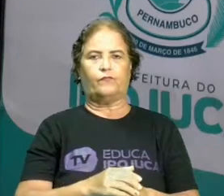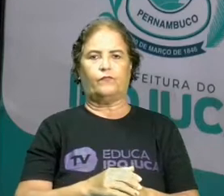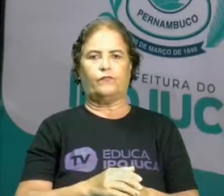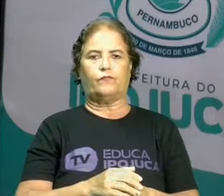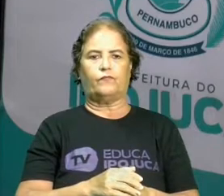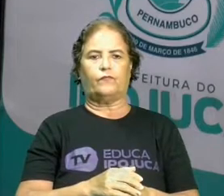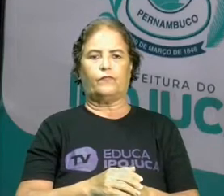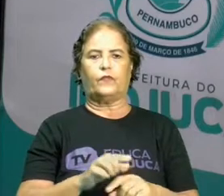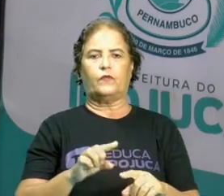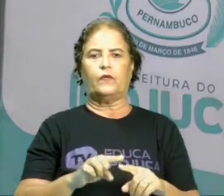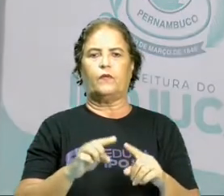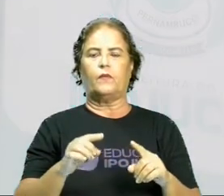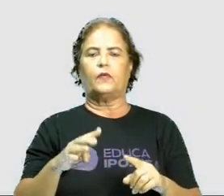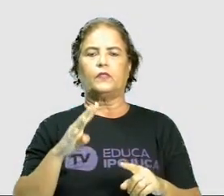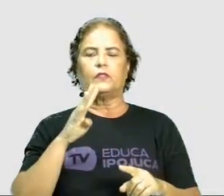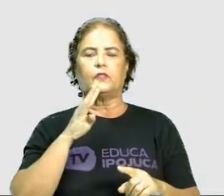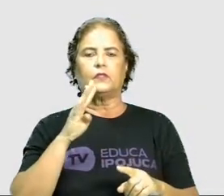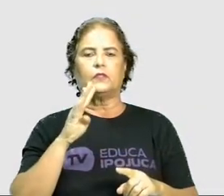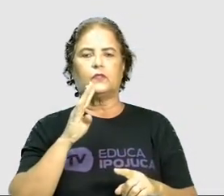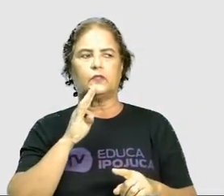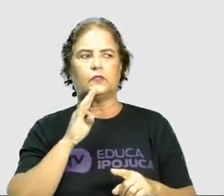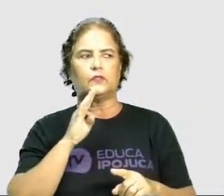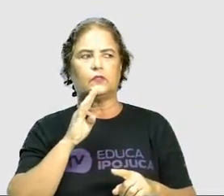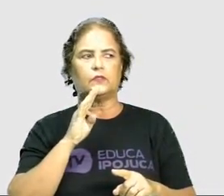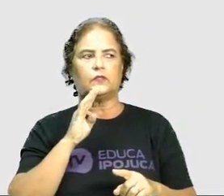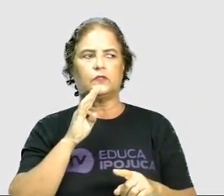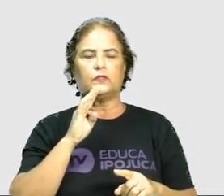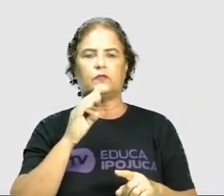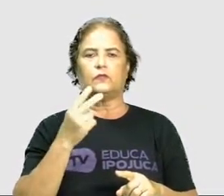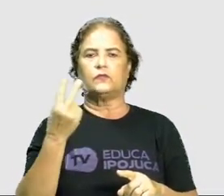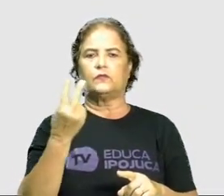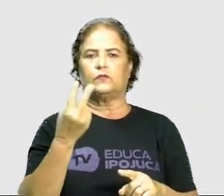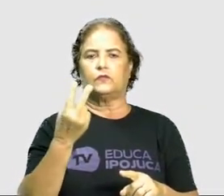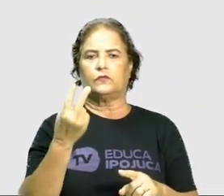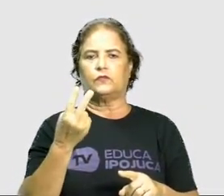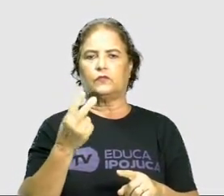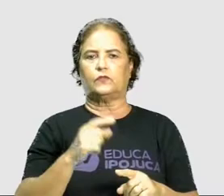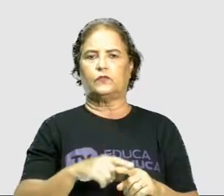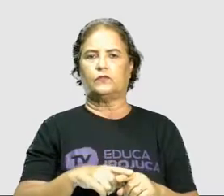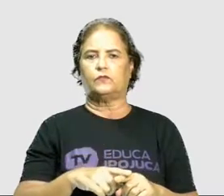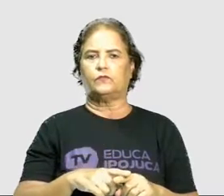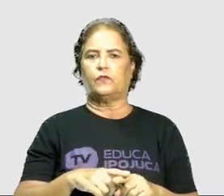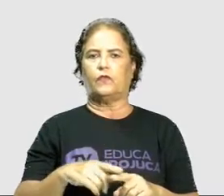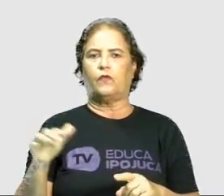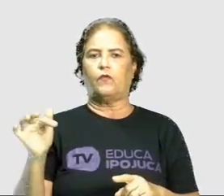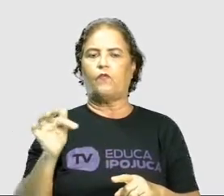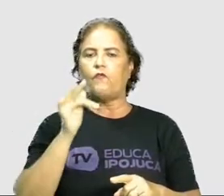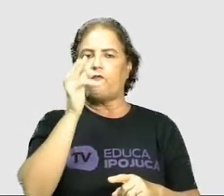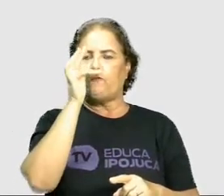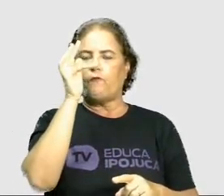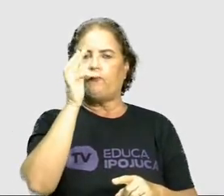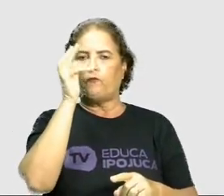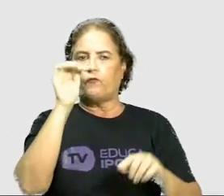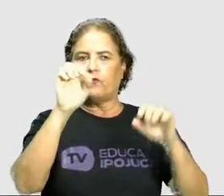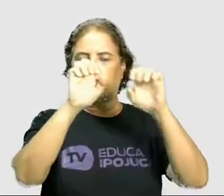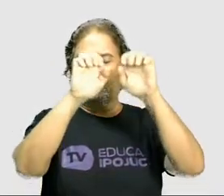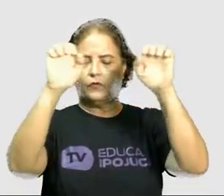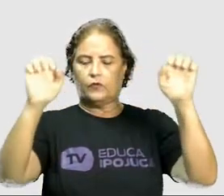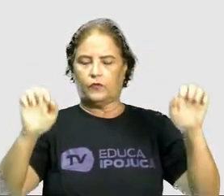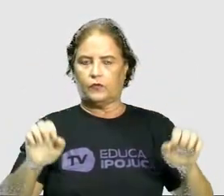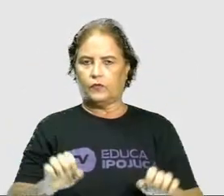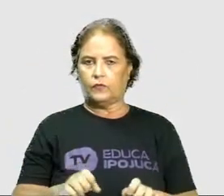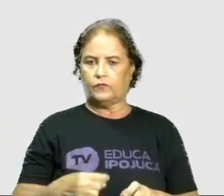Os mais conhecidos, são esses dois sistemas aqui. O sistema florido, em que cada